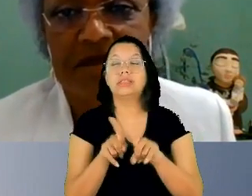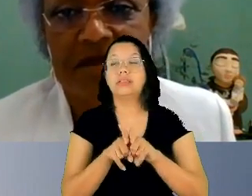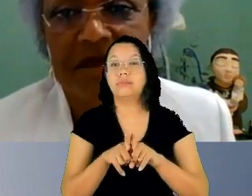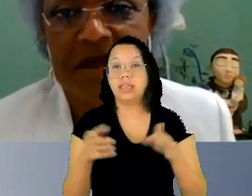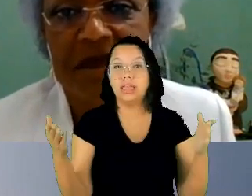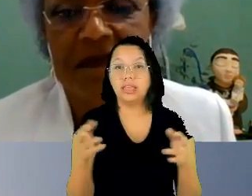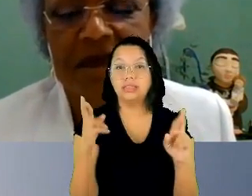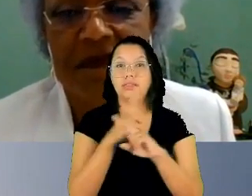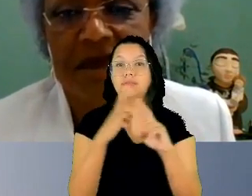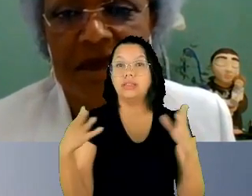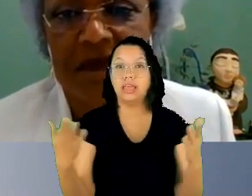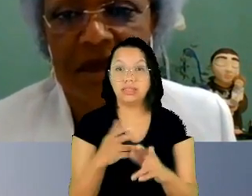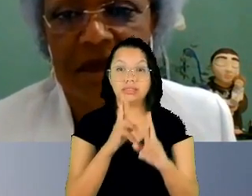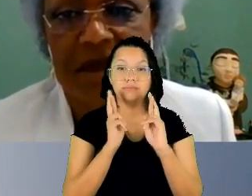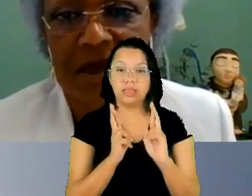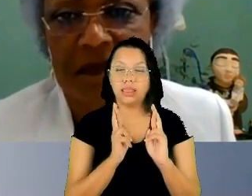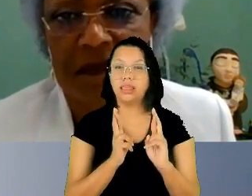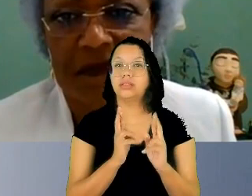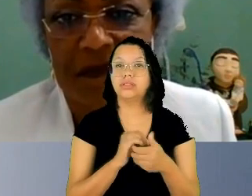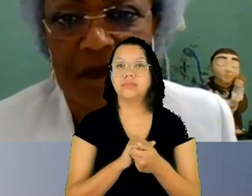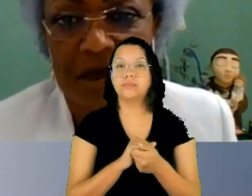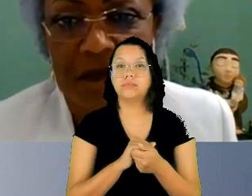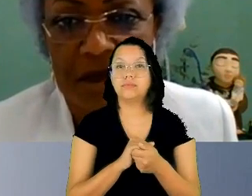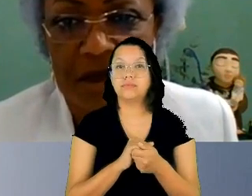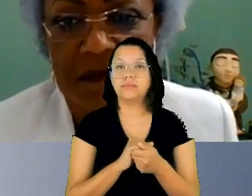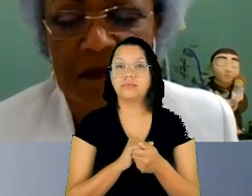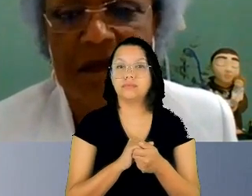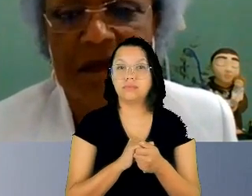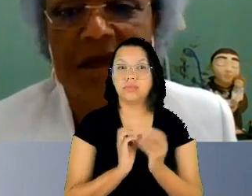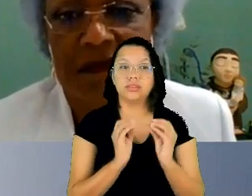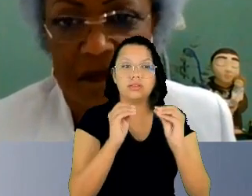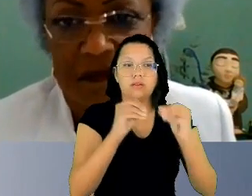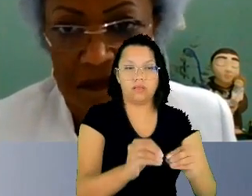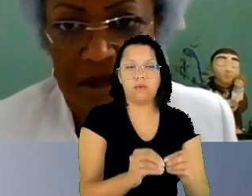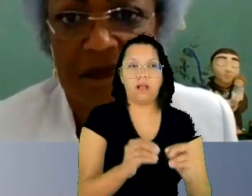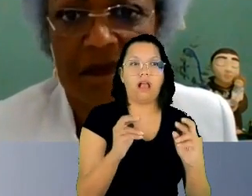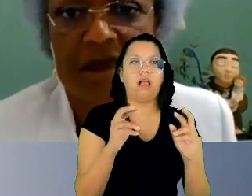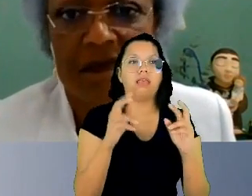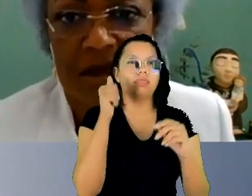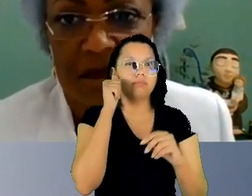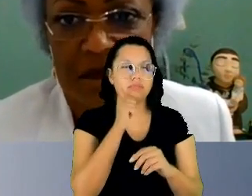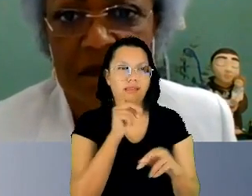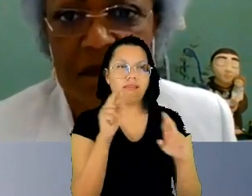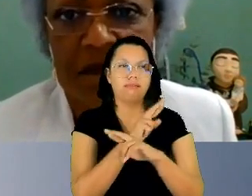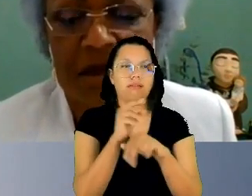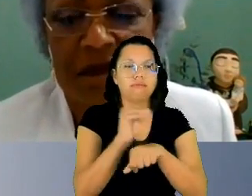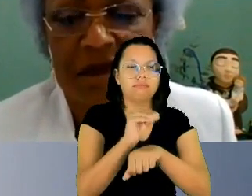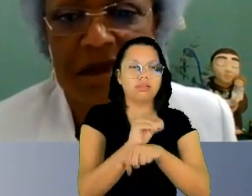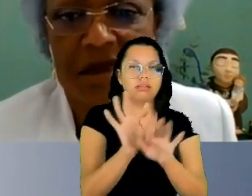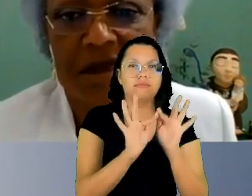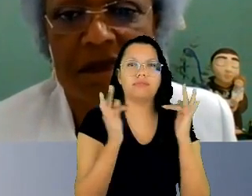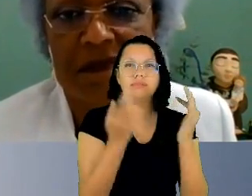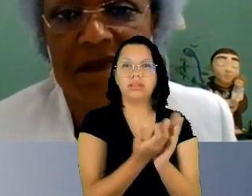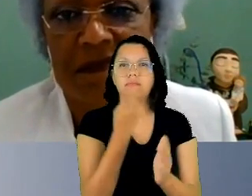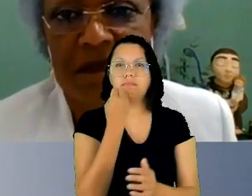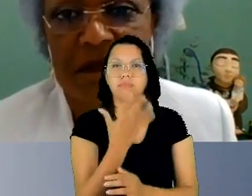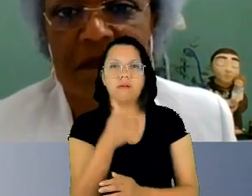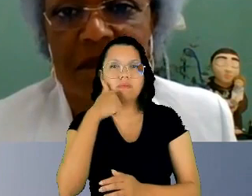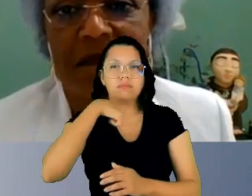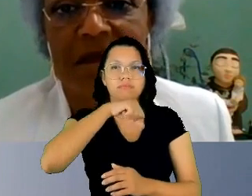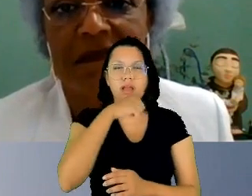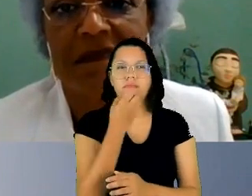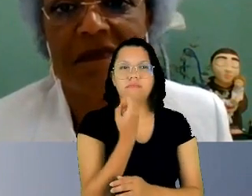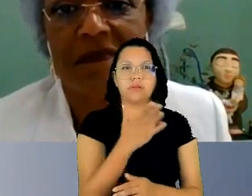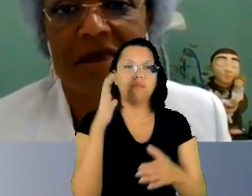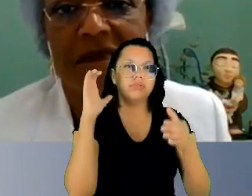que se impõem as mulheres relacionadas ao cuidado da família como boa mãe como boa esposa contextos de vulnerabilidade